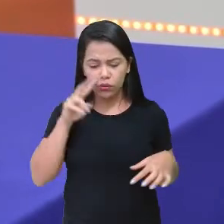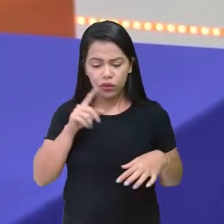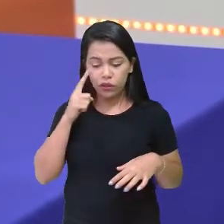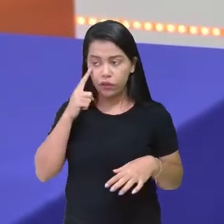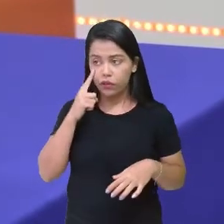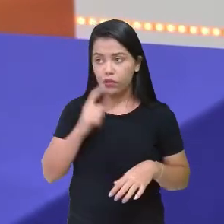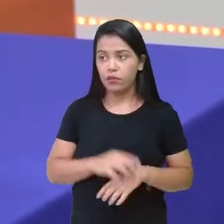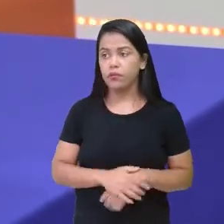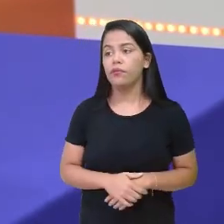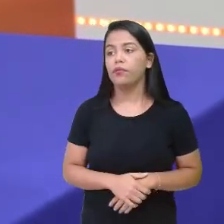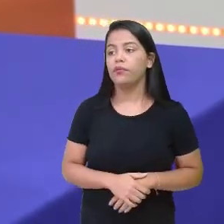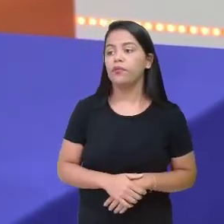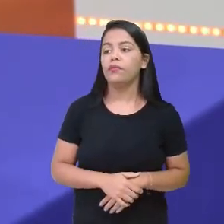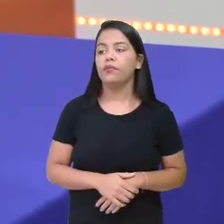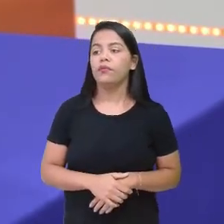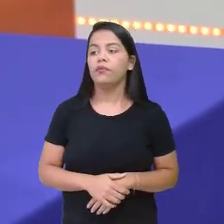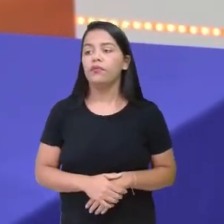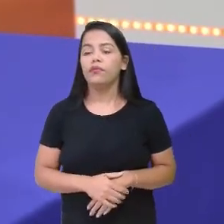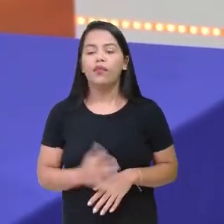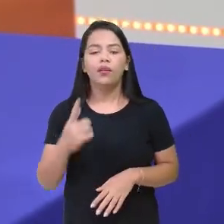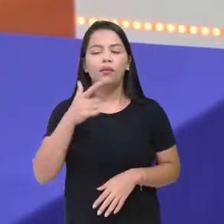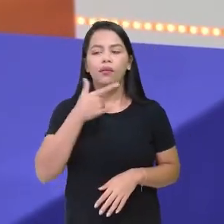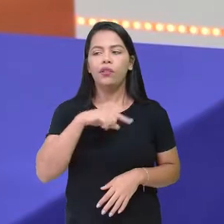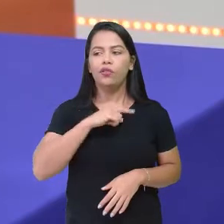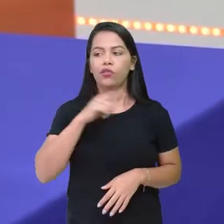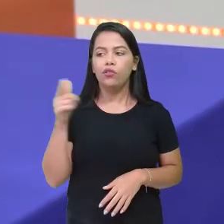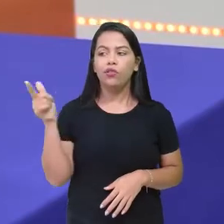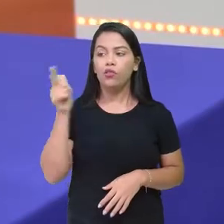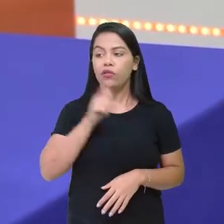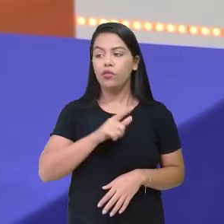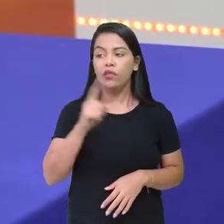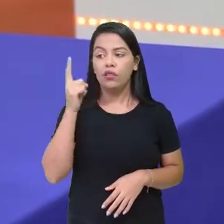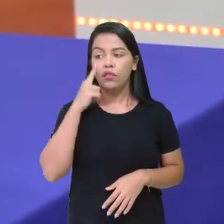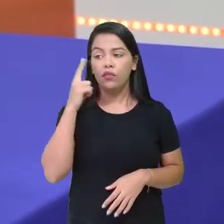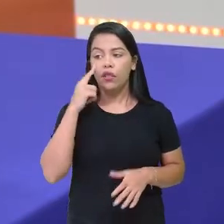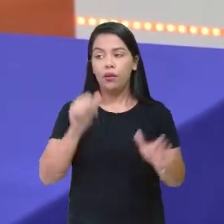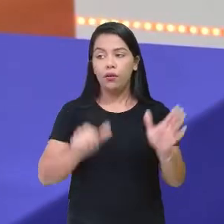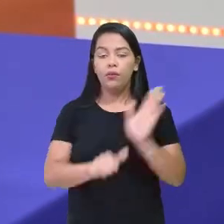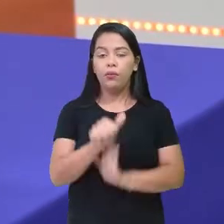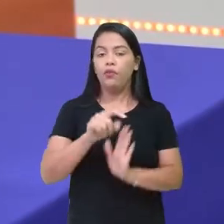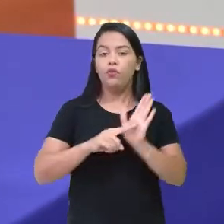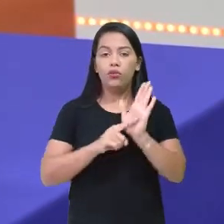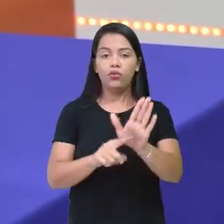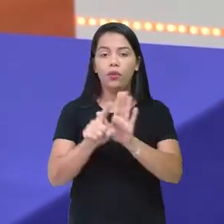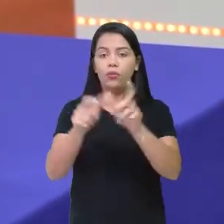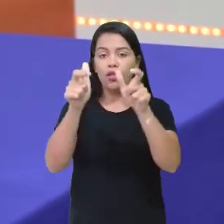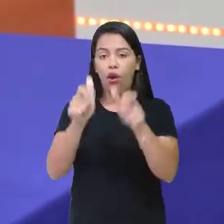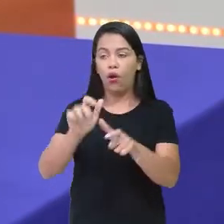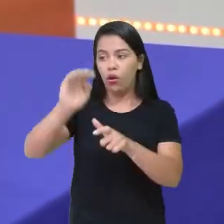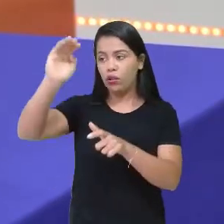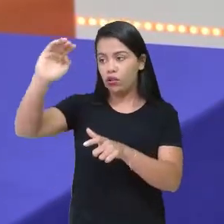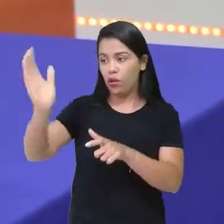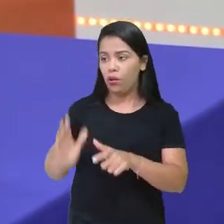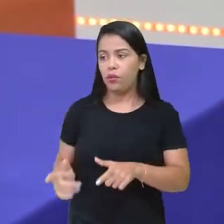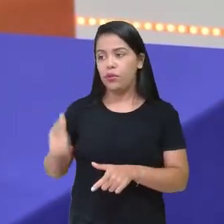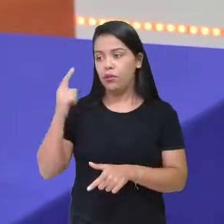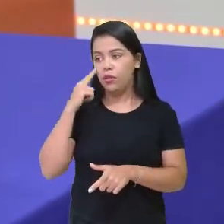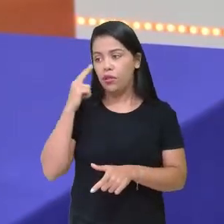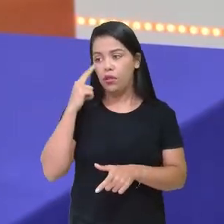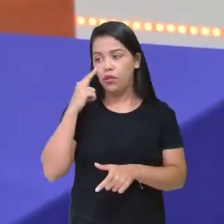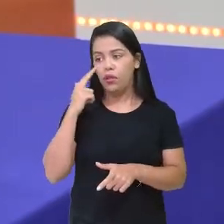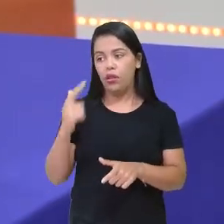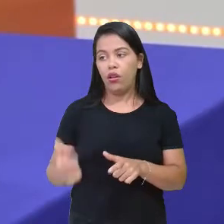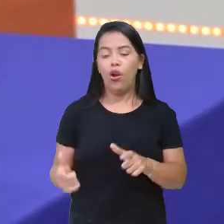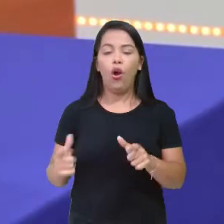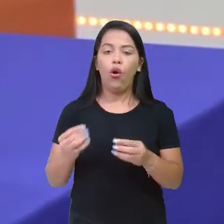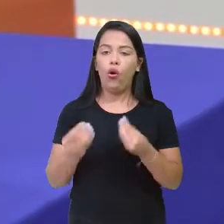Ó, ele, o Catar, para a gente ter uma noção, eu vou mostrar onde é que está o Brasil primeiro. Ó, o Brasil está aqui, ó, para você ver a